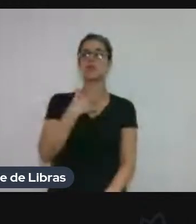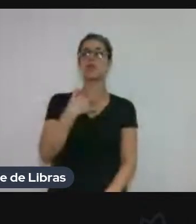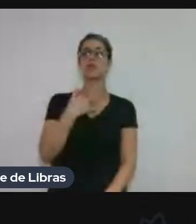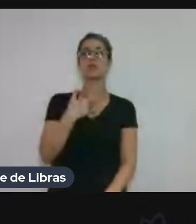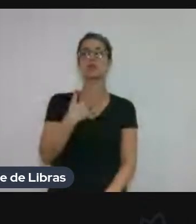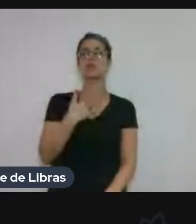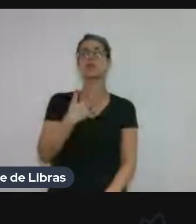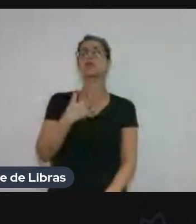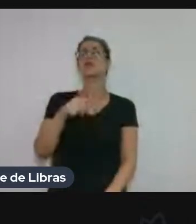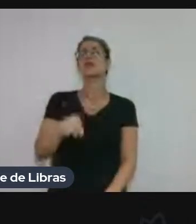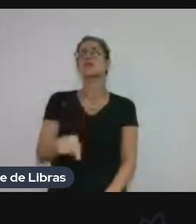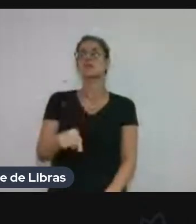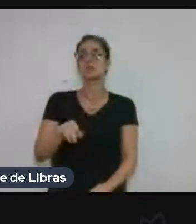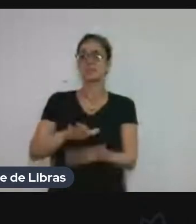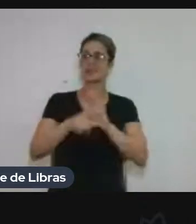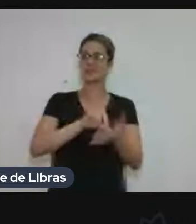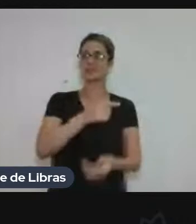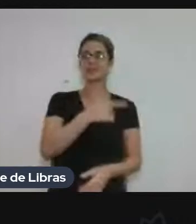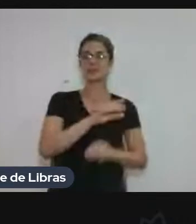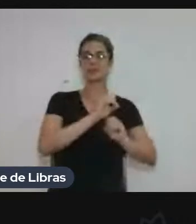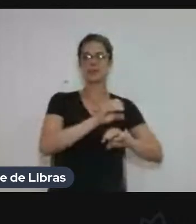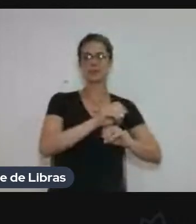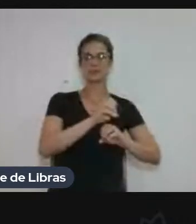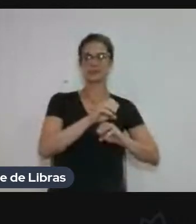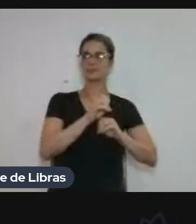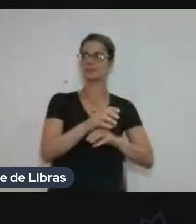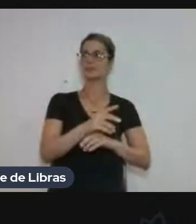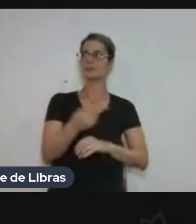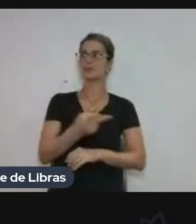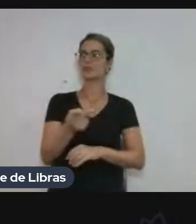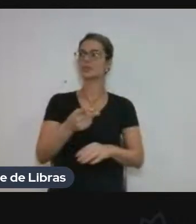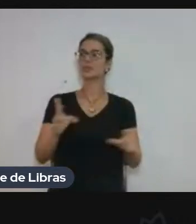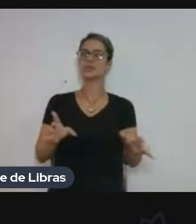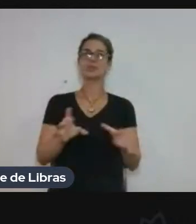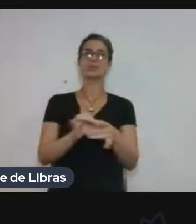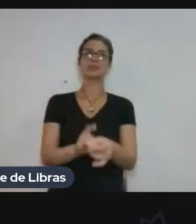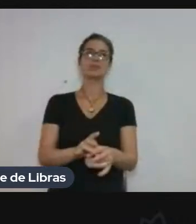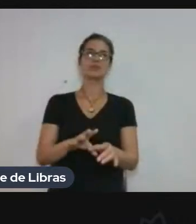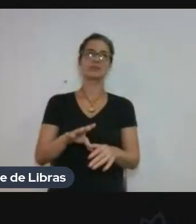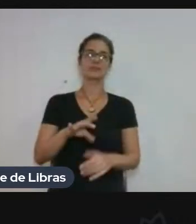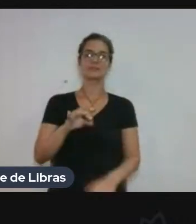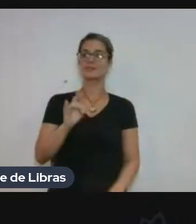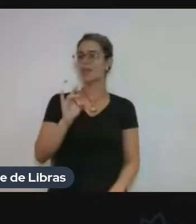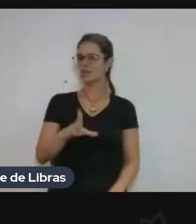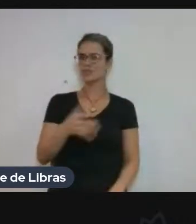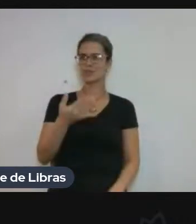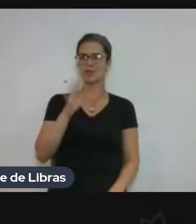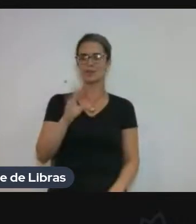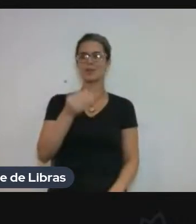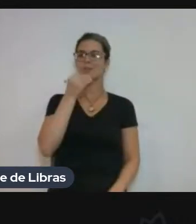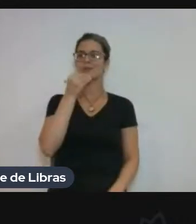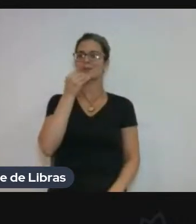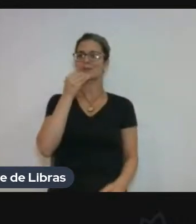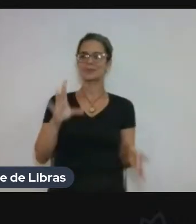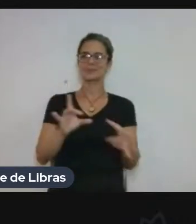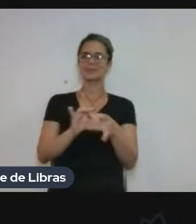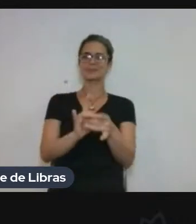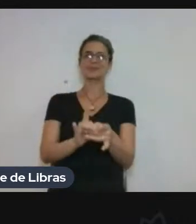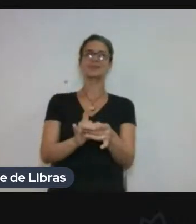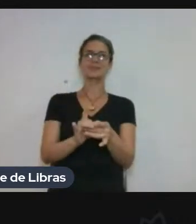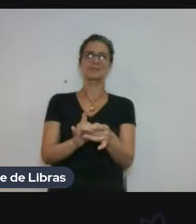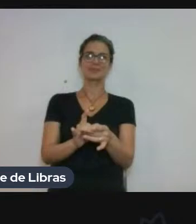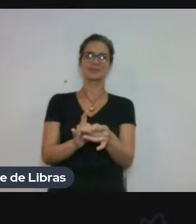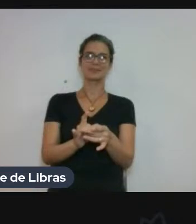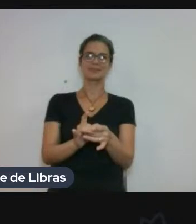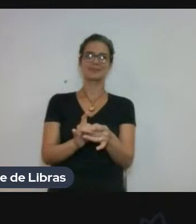anterior dos professores de ensino de língua. Então, era só mais aproveitar esse link para nos aproximar de